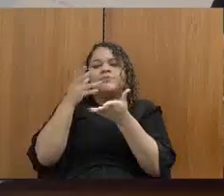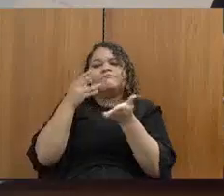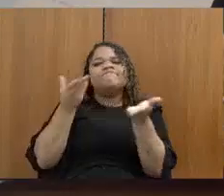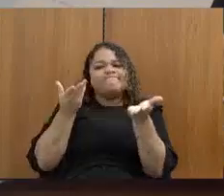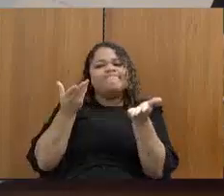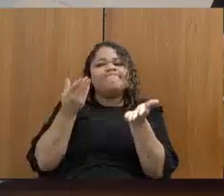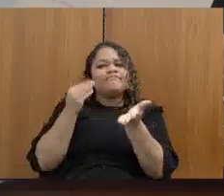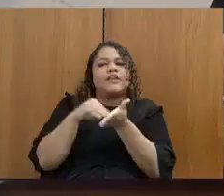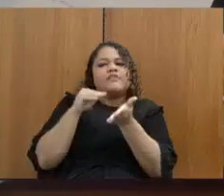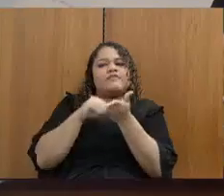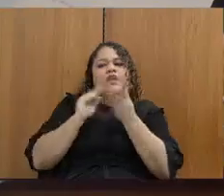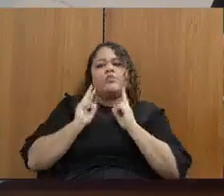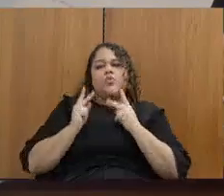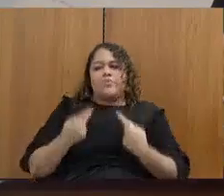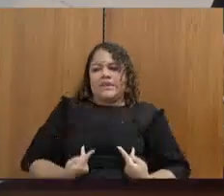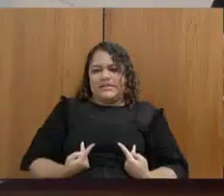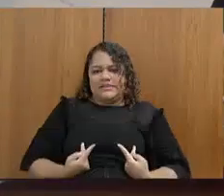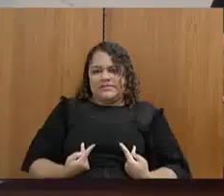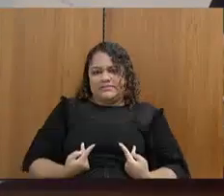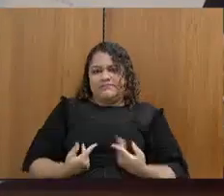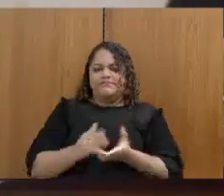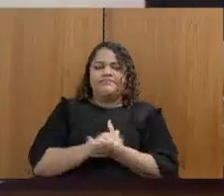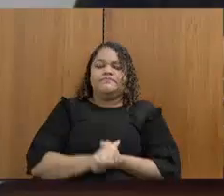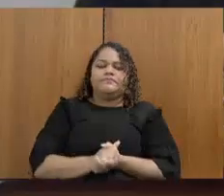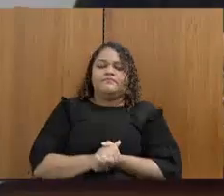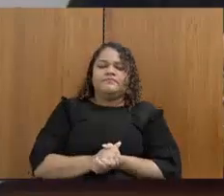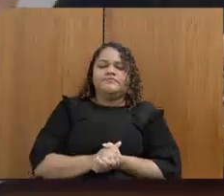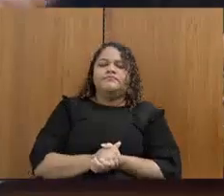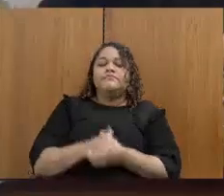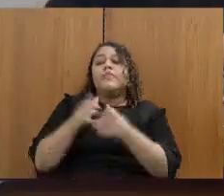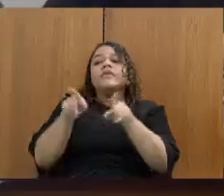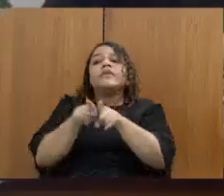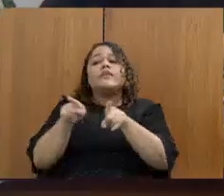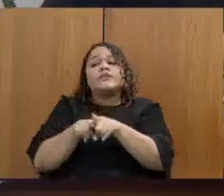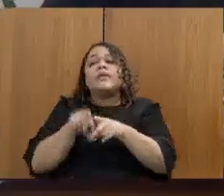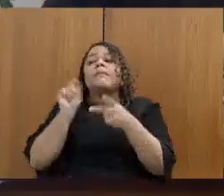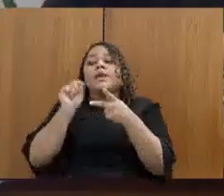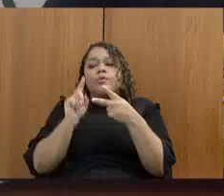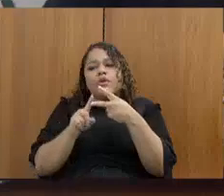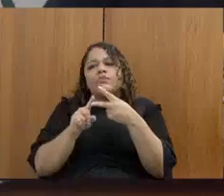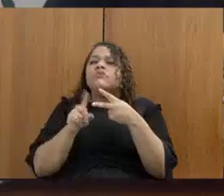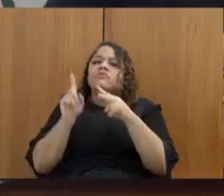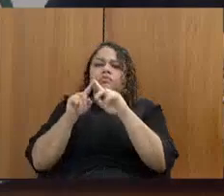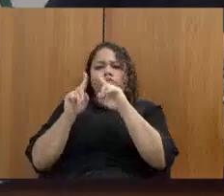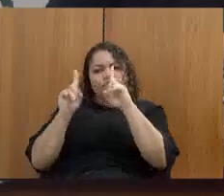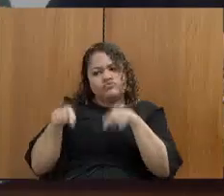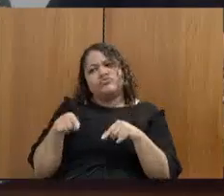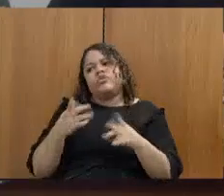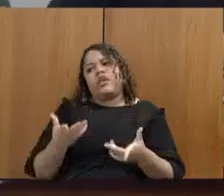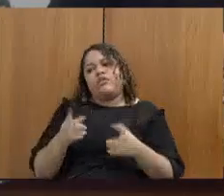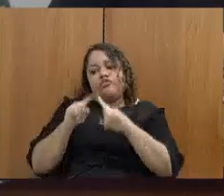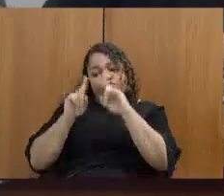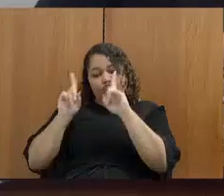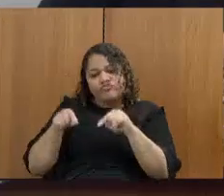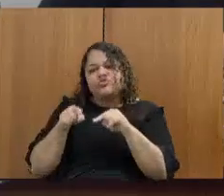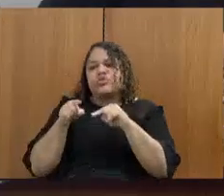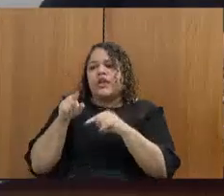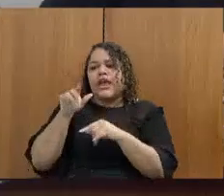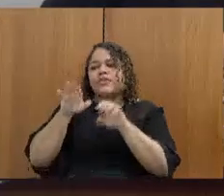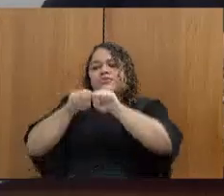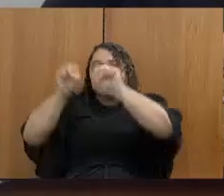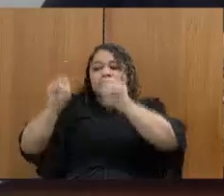e não vou deixar de falar dos servidores do sistema prisional, porque não haverá